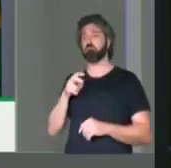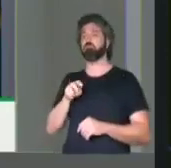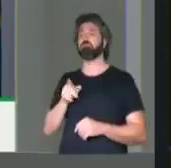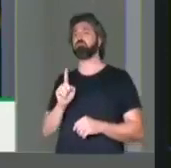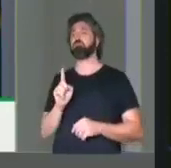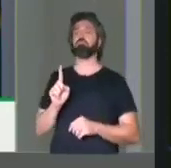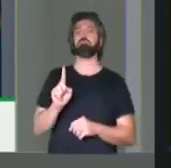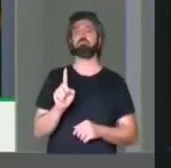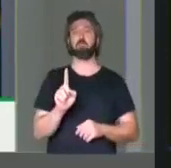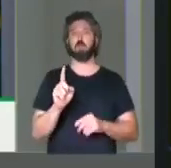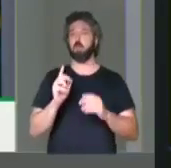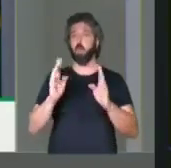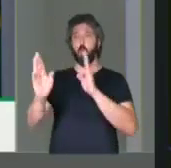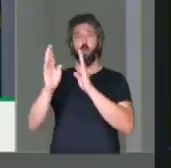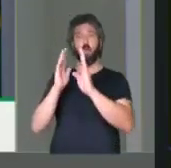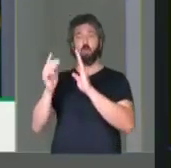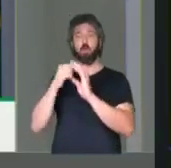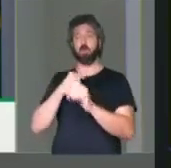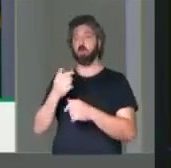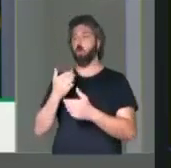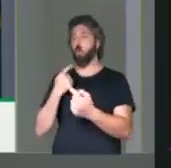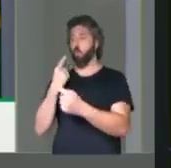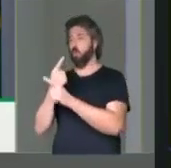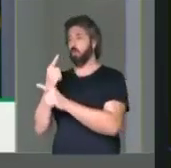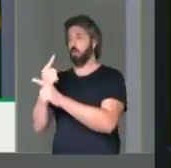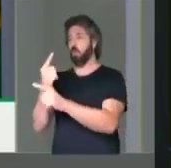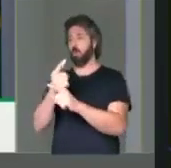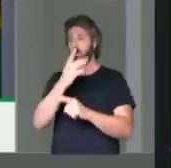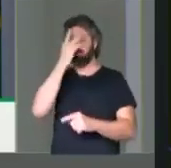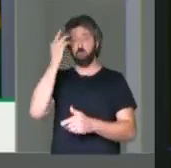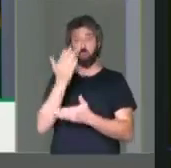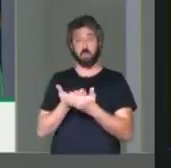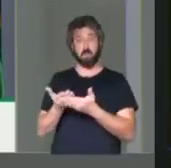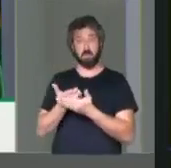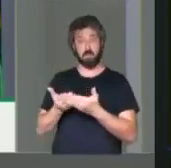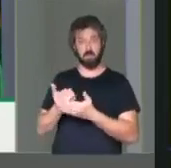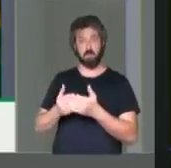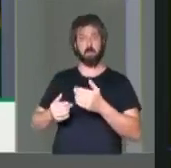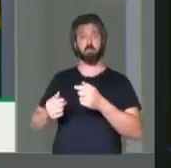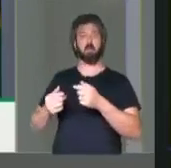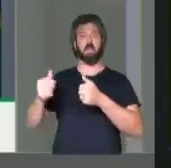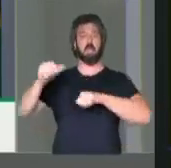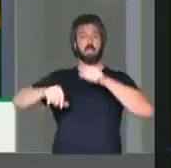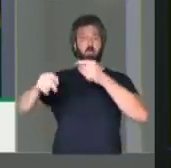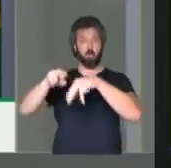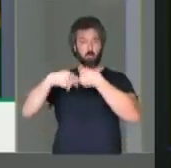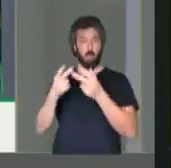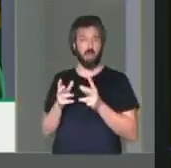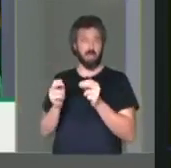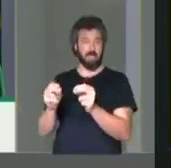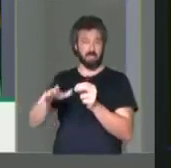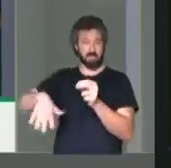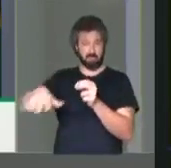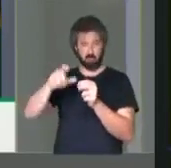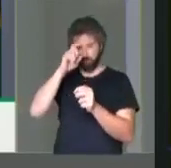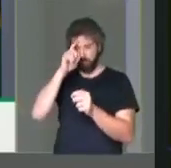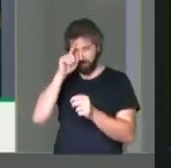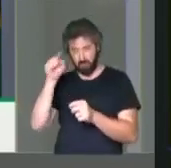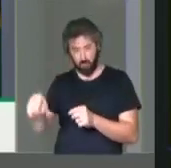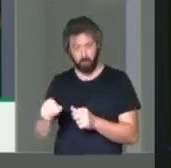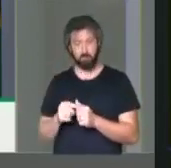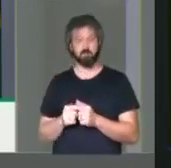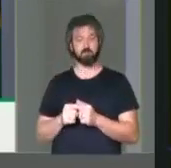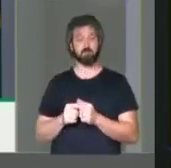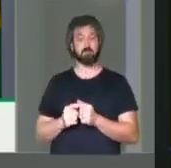andando pelo corredor, encontrei algumas pessoas que estavam fazendo tratamento, quimioterapia, naquela região, naquele hospital,